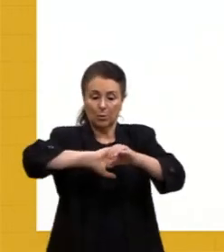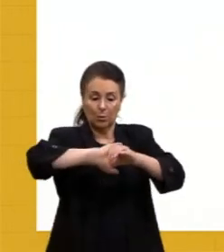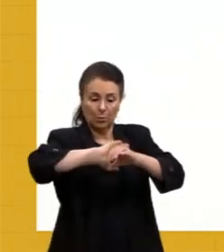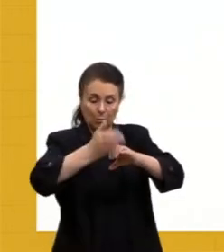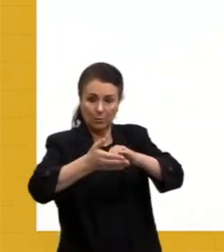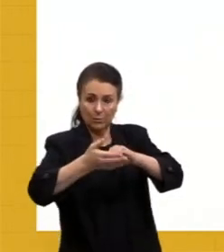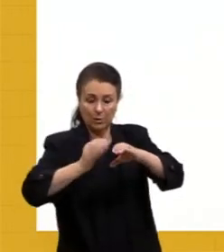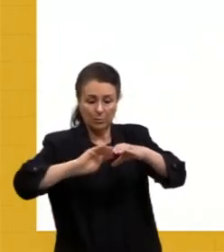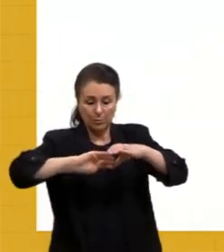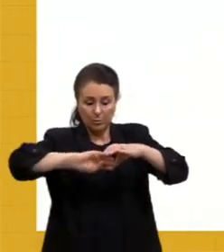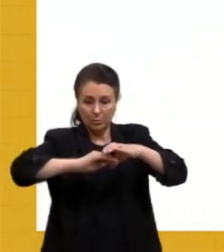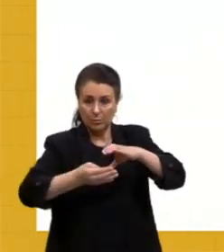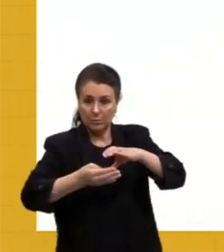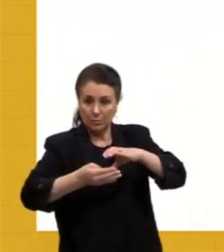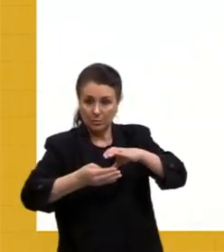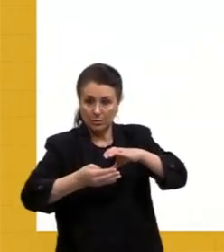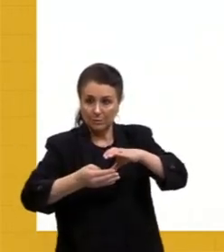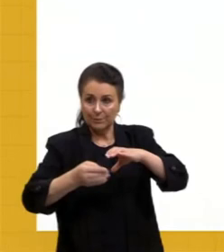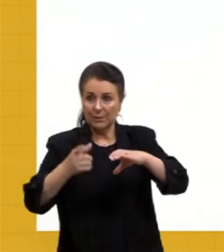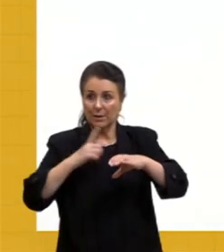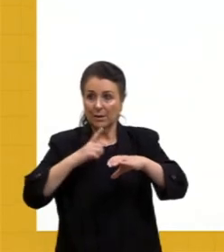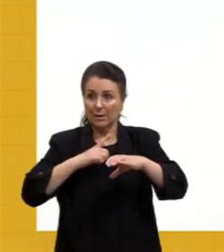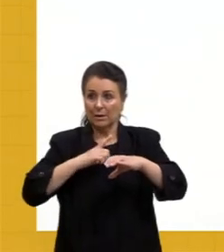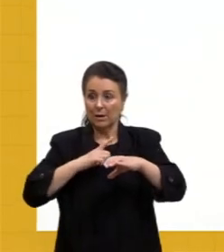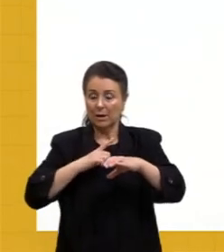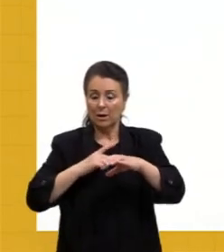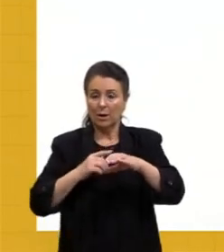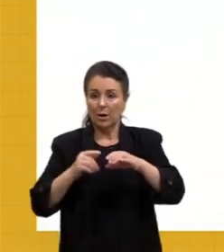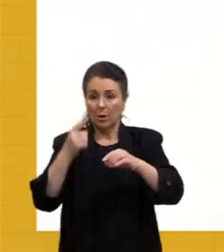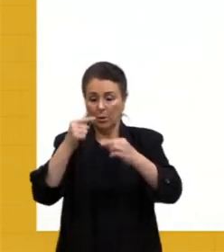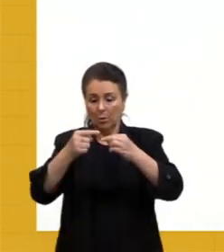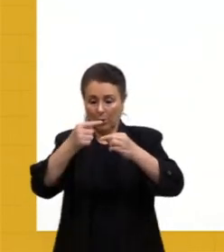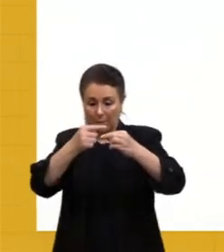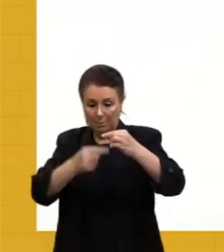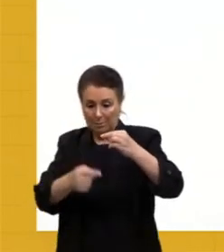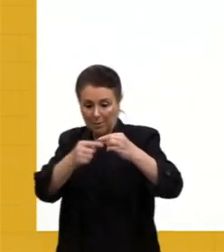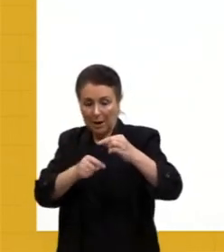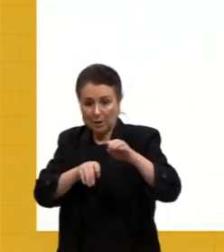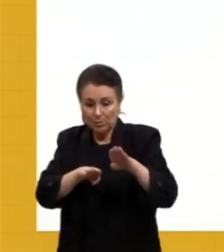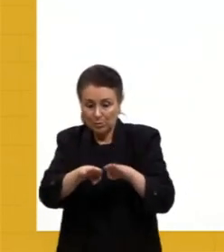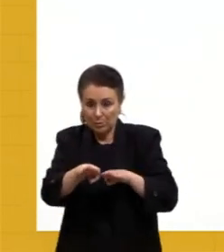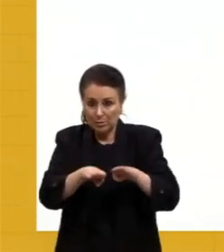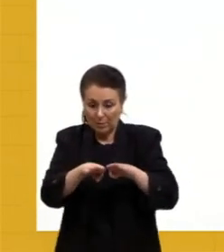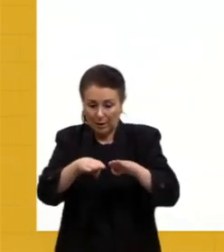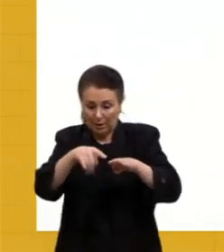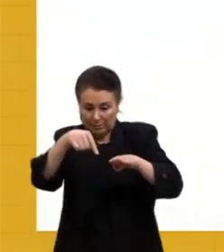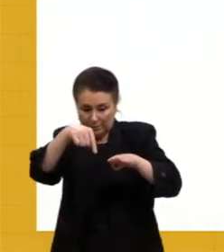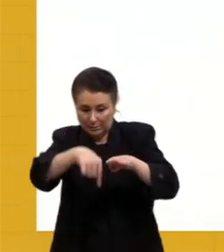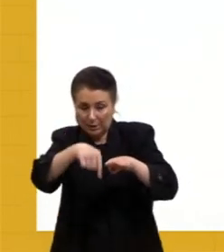divergente é o clássico, né, onde nós temos bem embaixo dessas placas, as